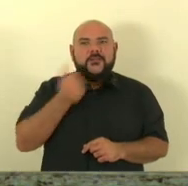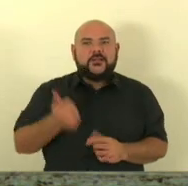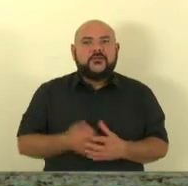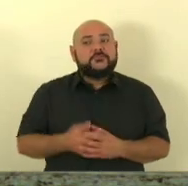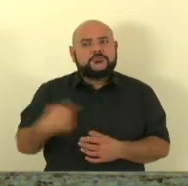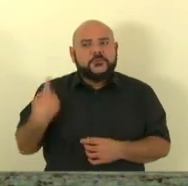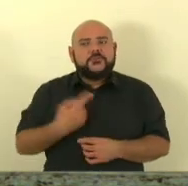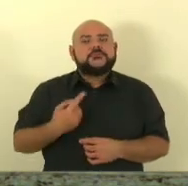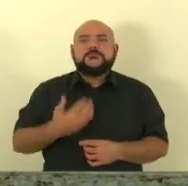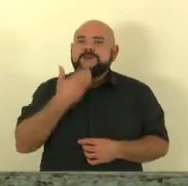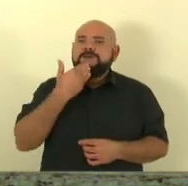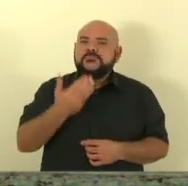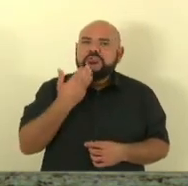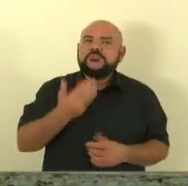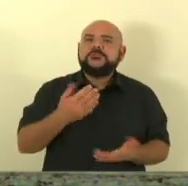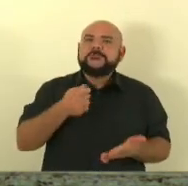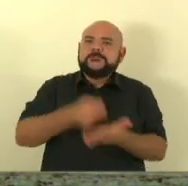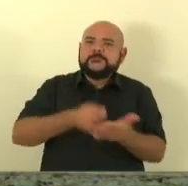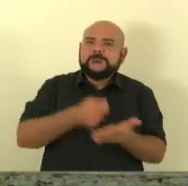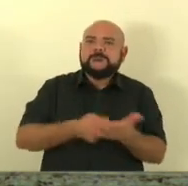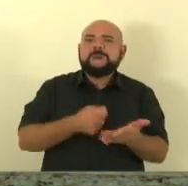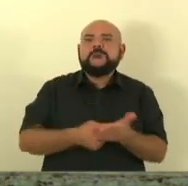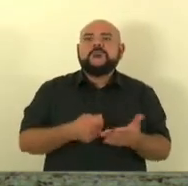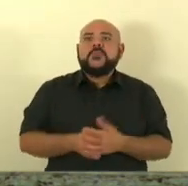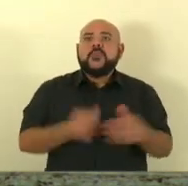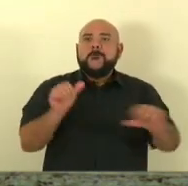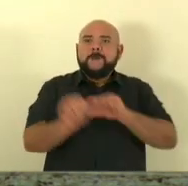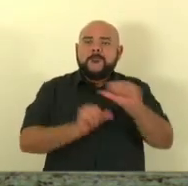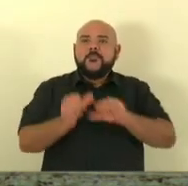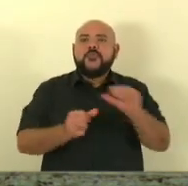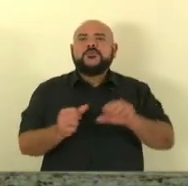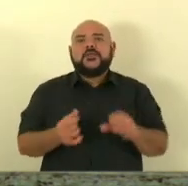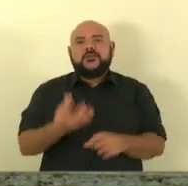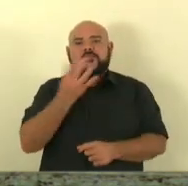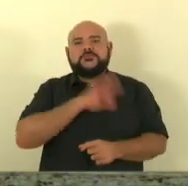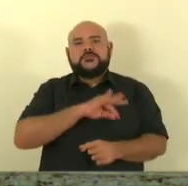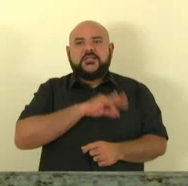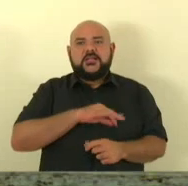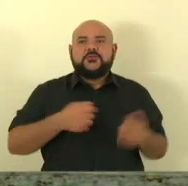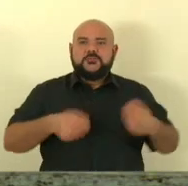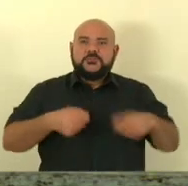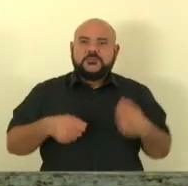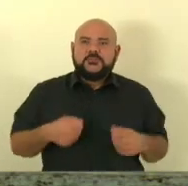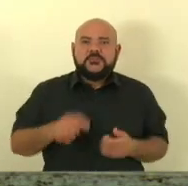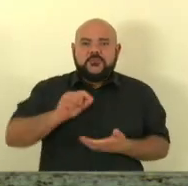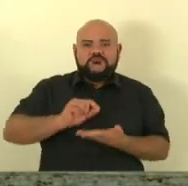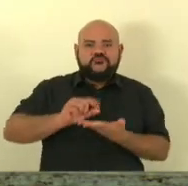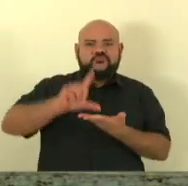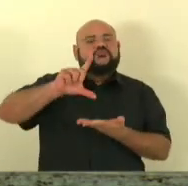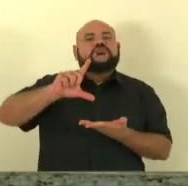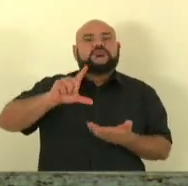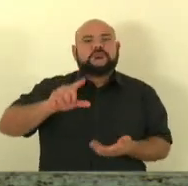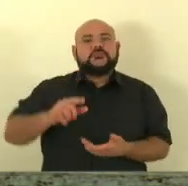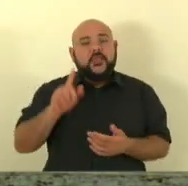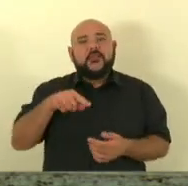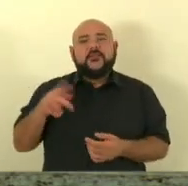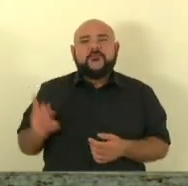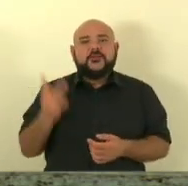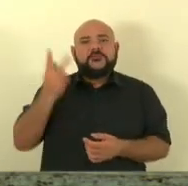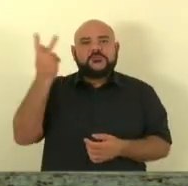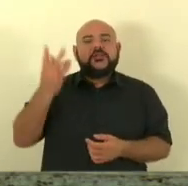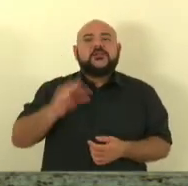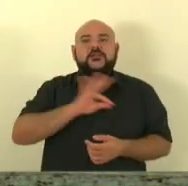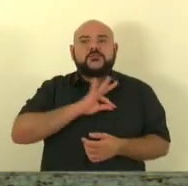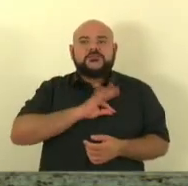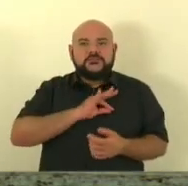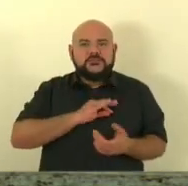primeiro dia do primeiro mandato aqui, que sejam valorizados os nossos policiais civis, policiais